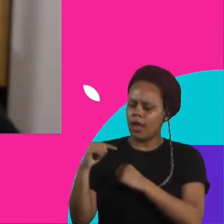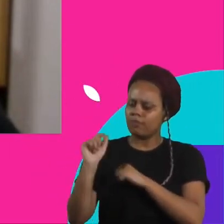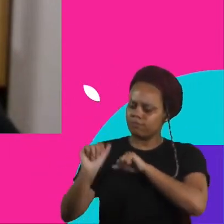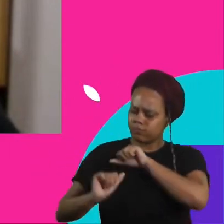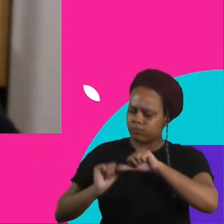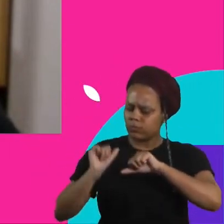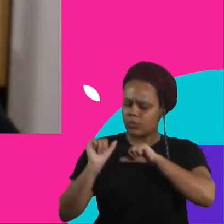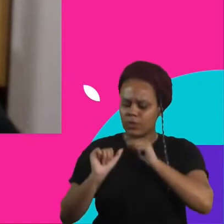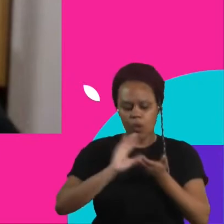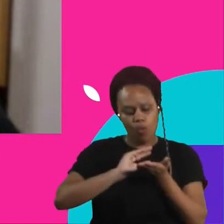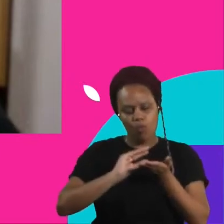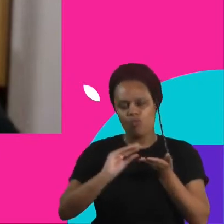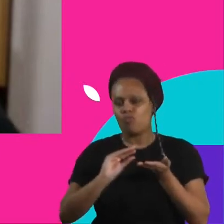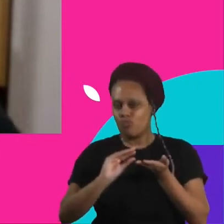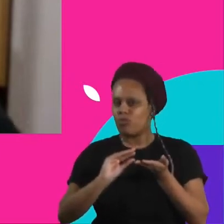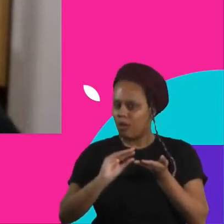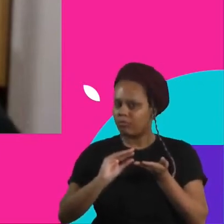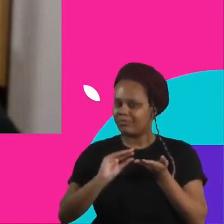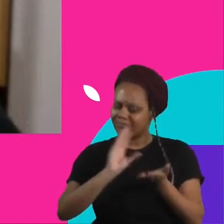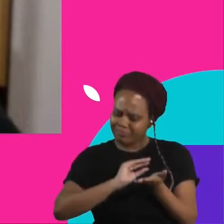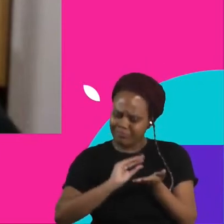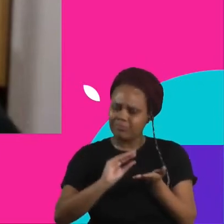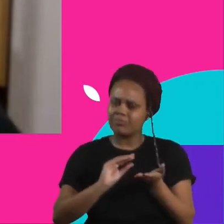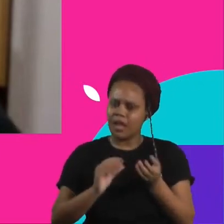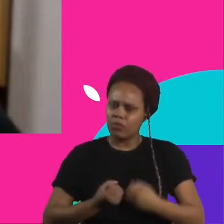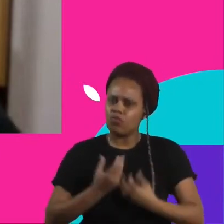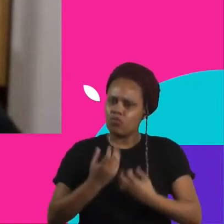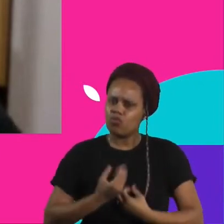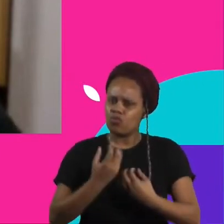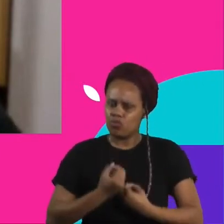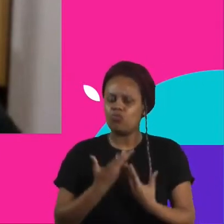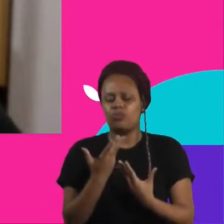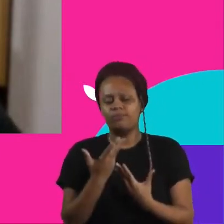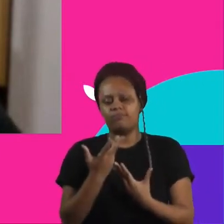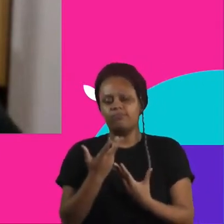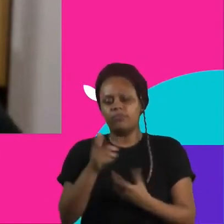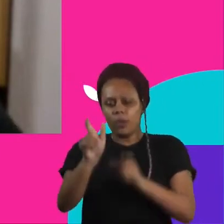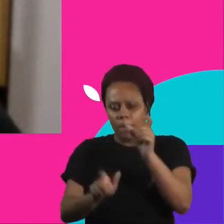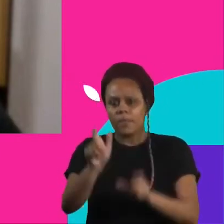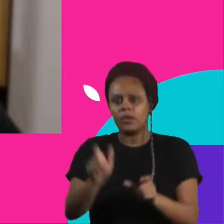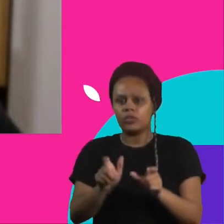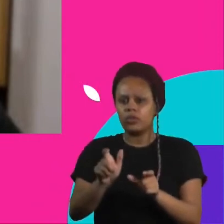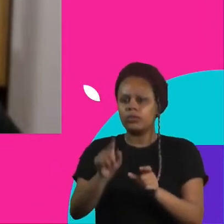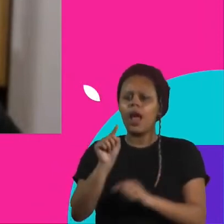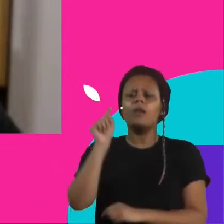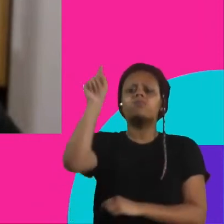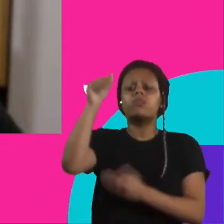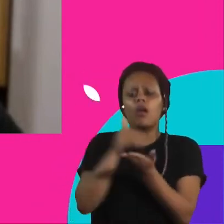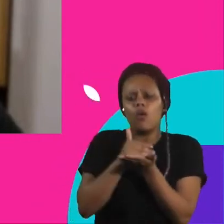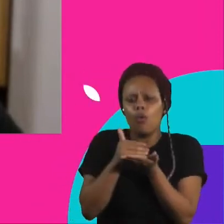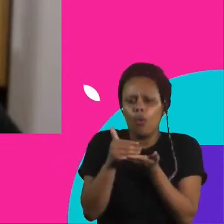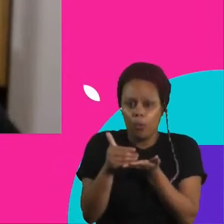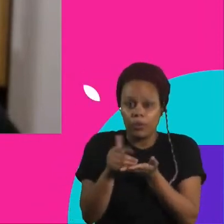com dados, né? Os dados, eles são produzidos por pessoas lá na ponta. Alguém decide o que coletar e como